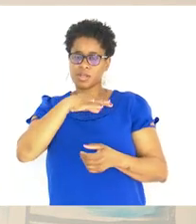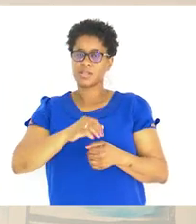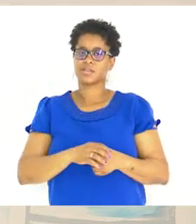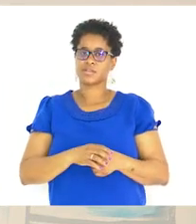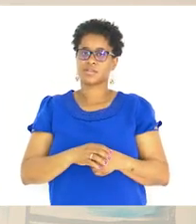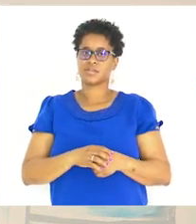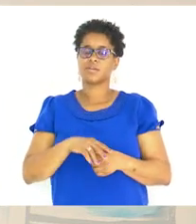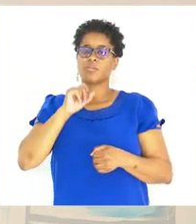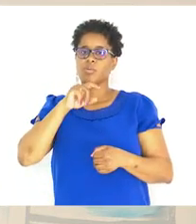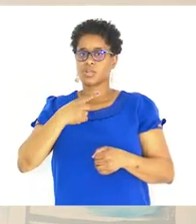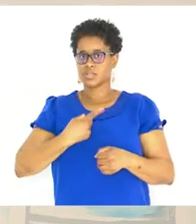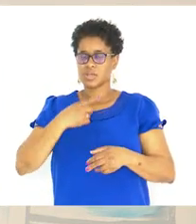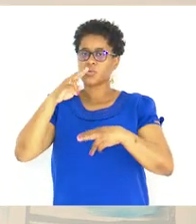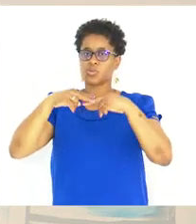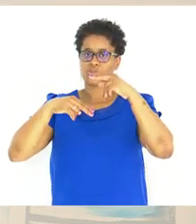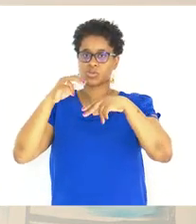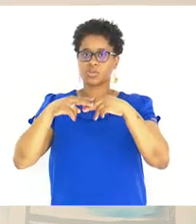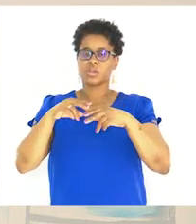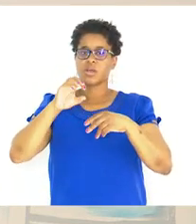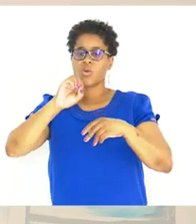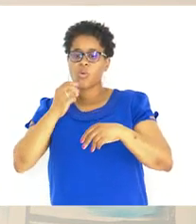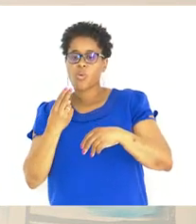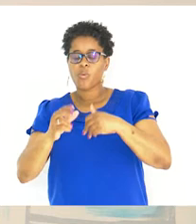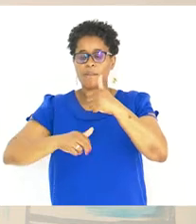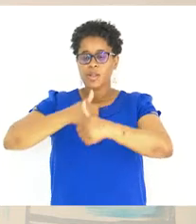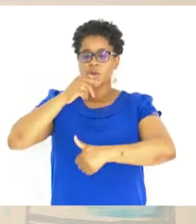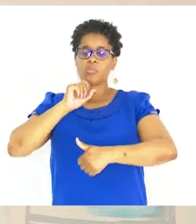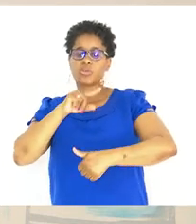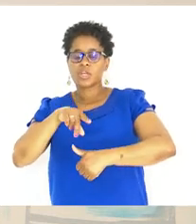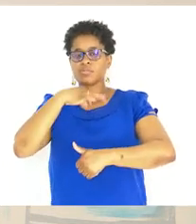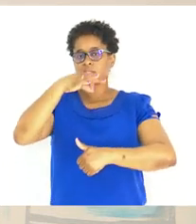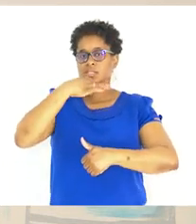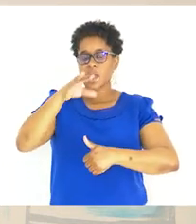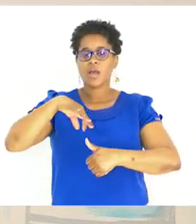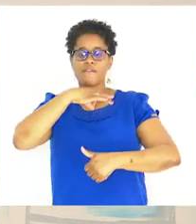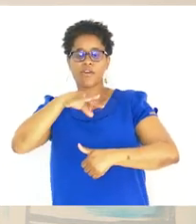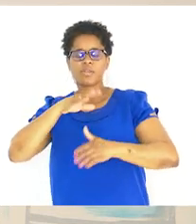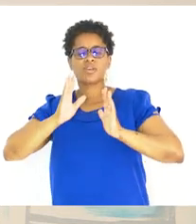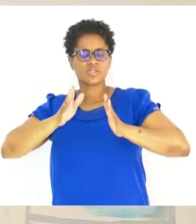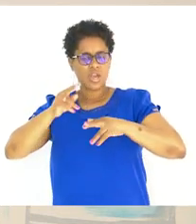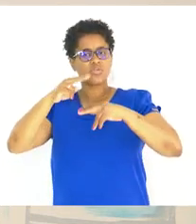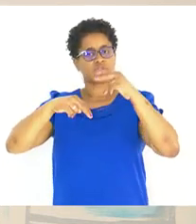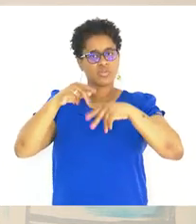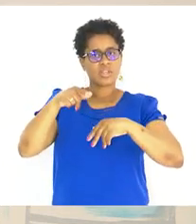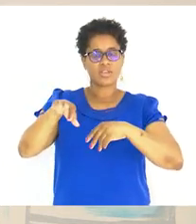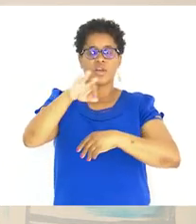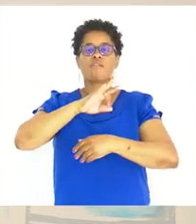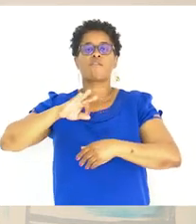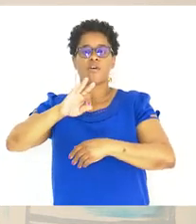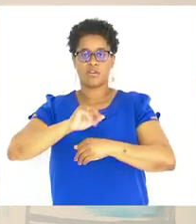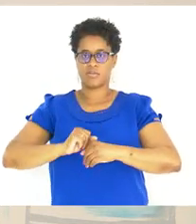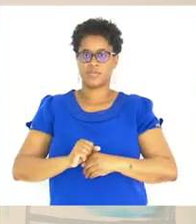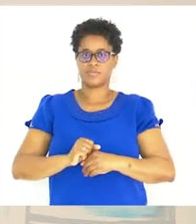Que pode ser Constituída Ou melhor Podíamos até dizer A família Já constituída Dessa forma